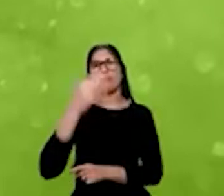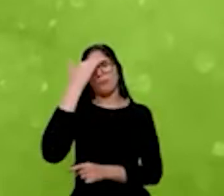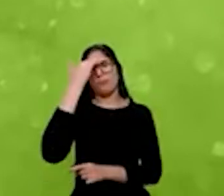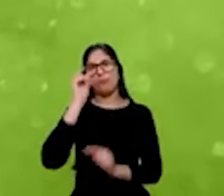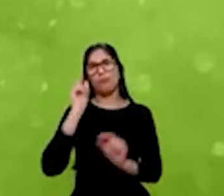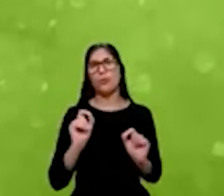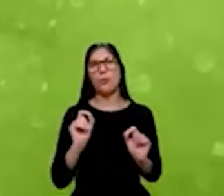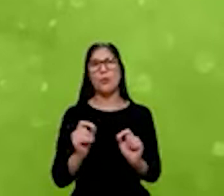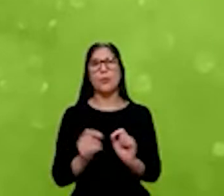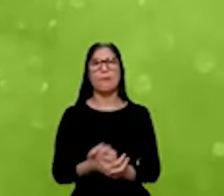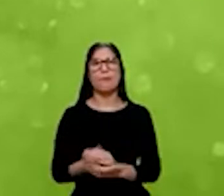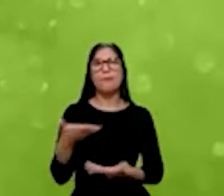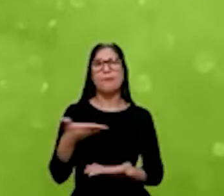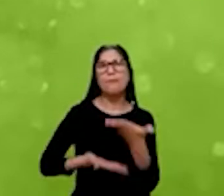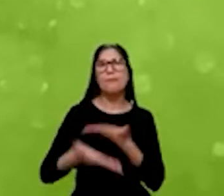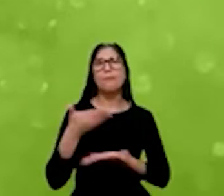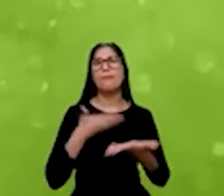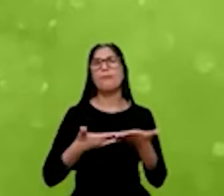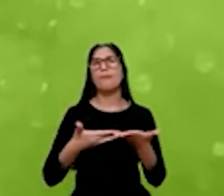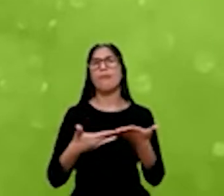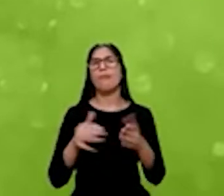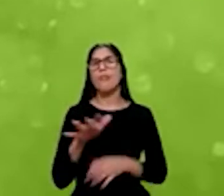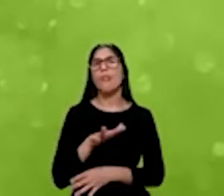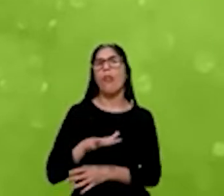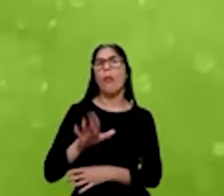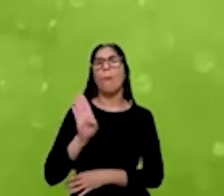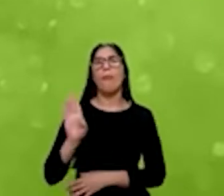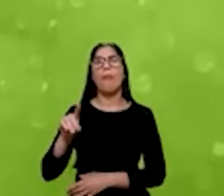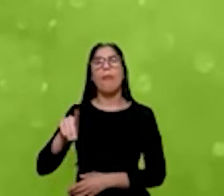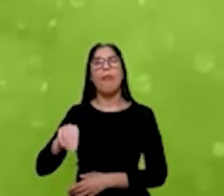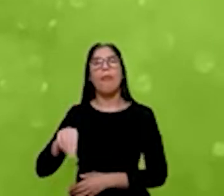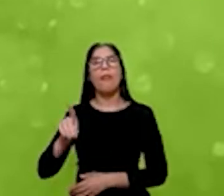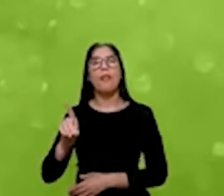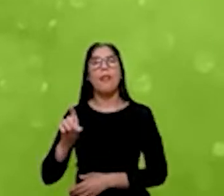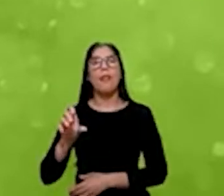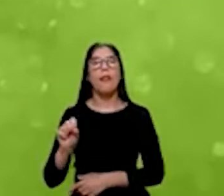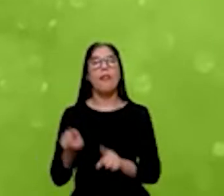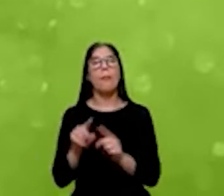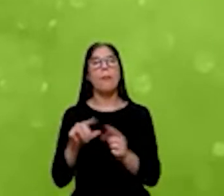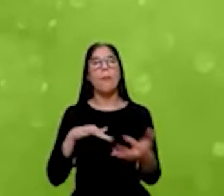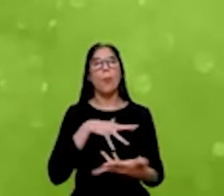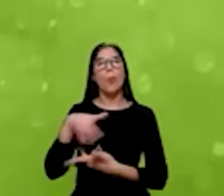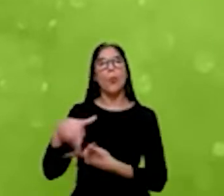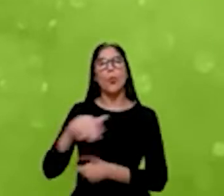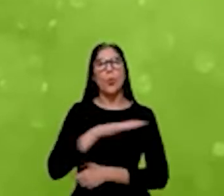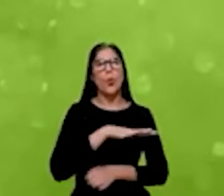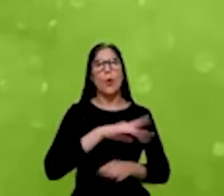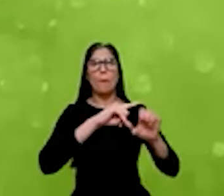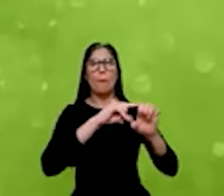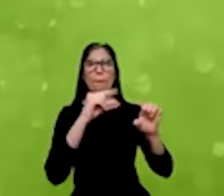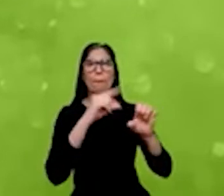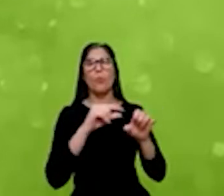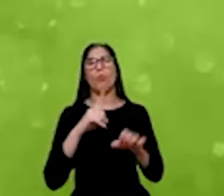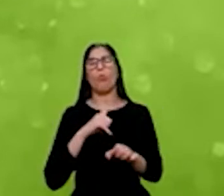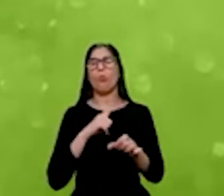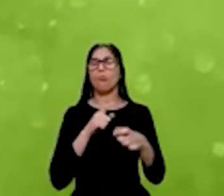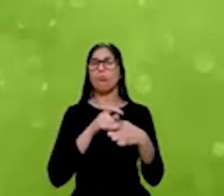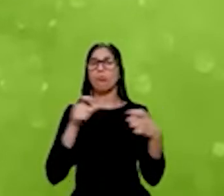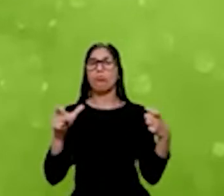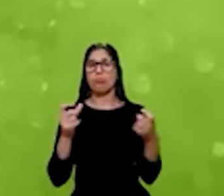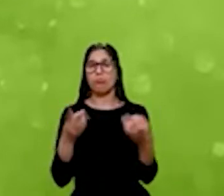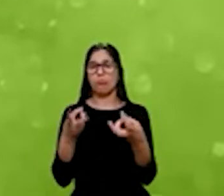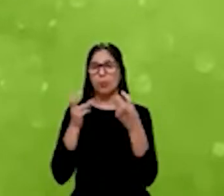o contexto de BNDES e o mundo do empreendedorismo. Muita gente vê o BNDES, o banco